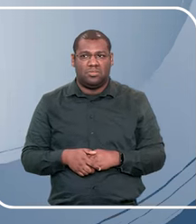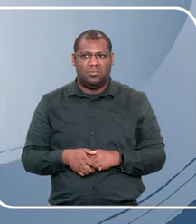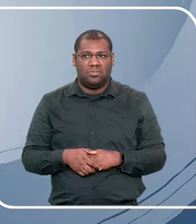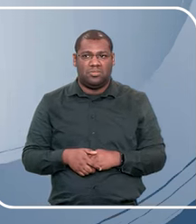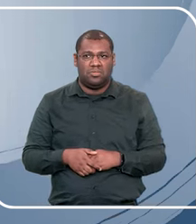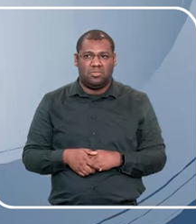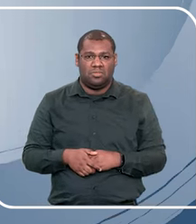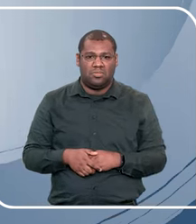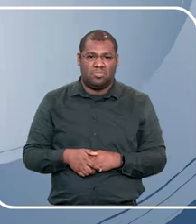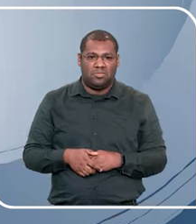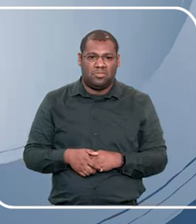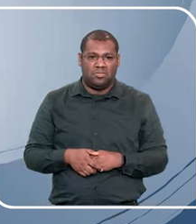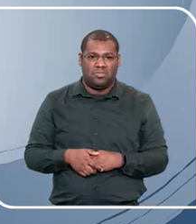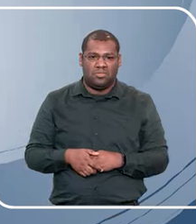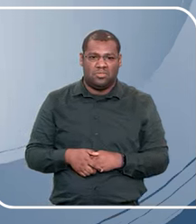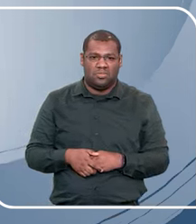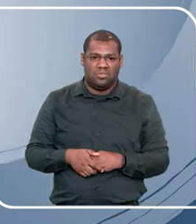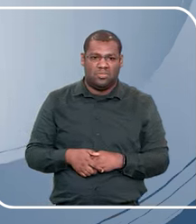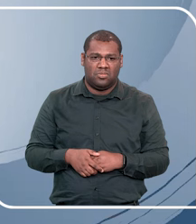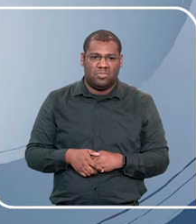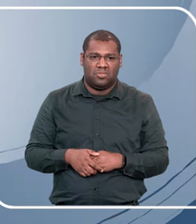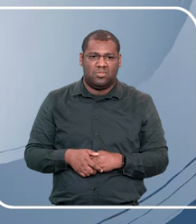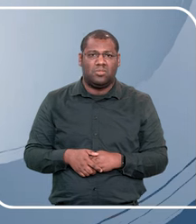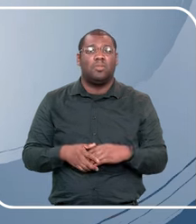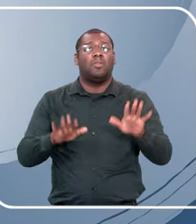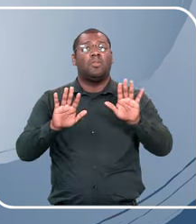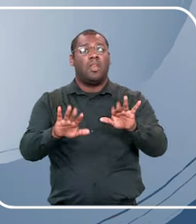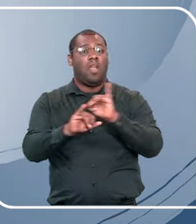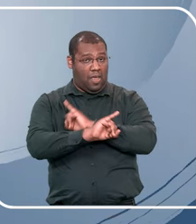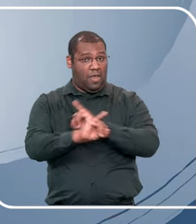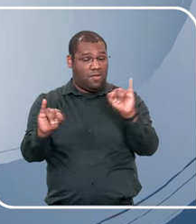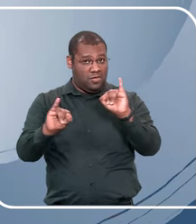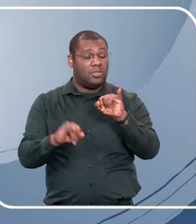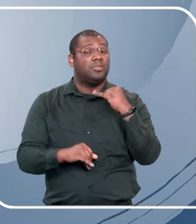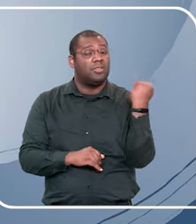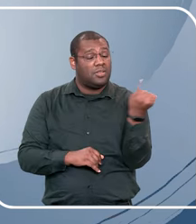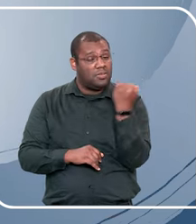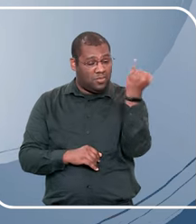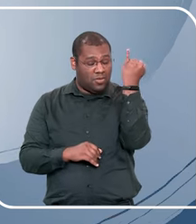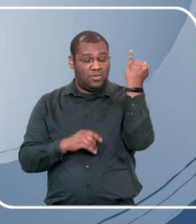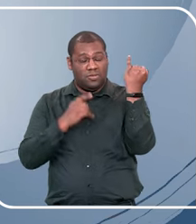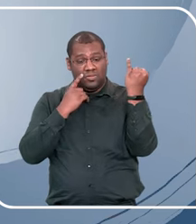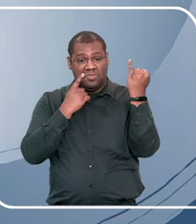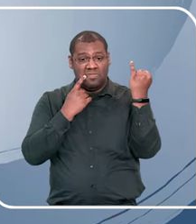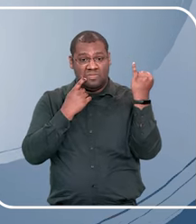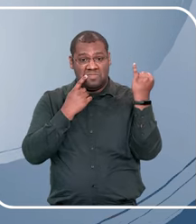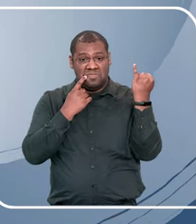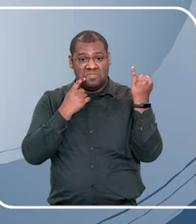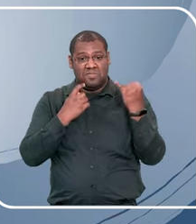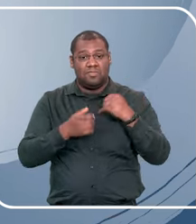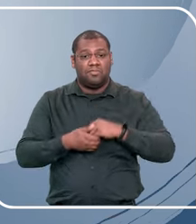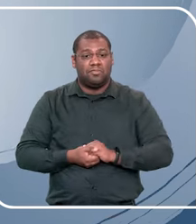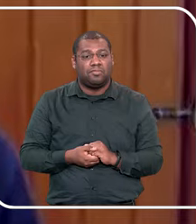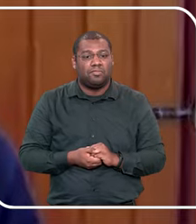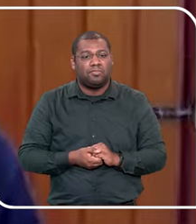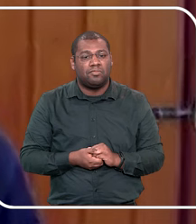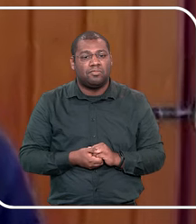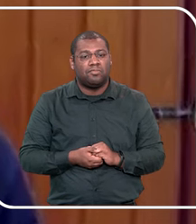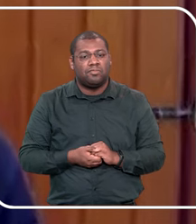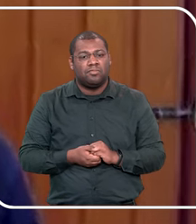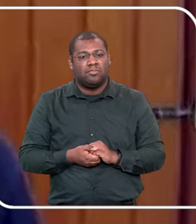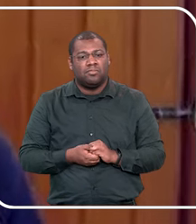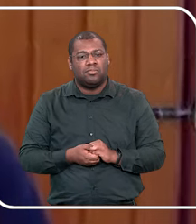nomeava, tia Carol, tia Keila, as tias do conchego, deixa eu só frisar uma coisa antes de eu passar para a história, porque se esqueça, que